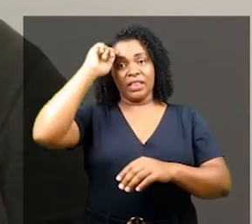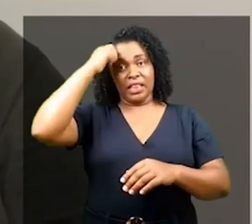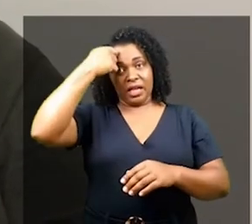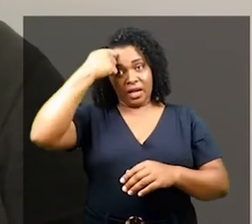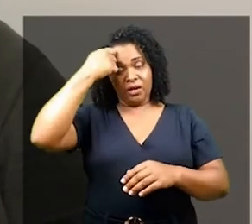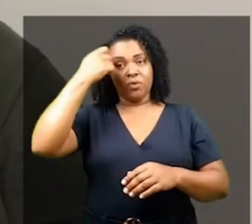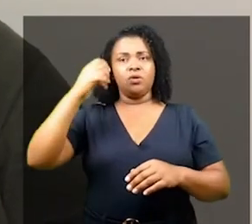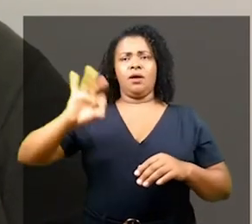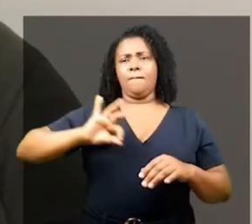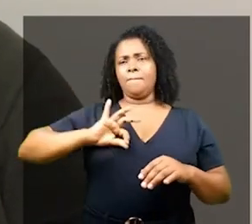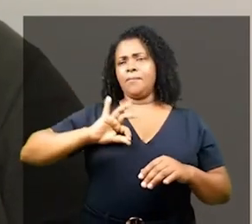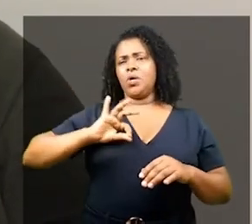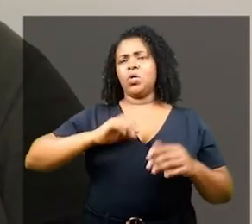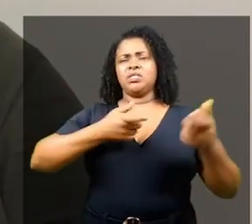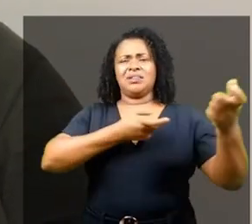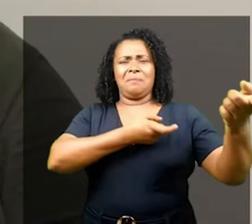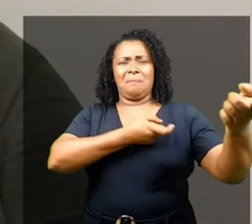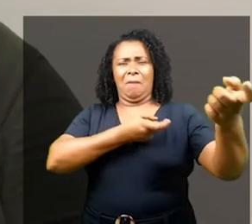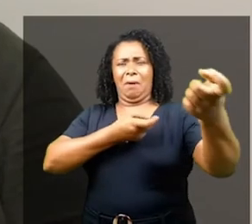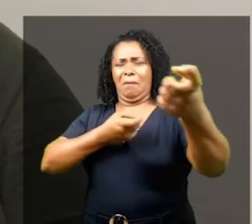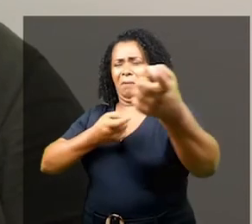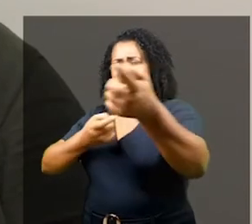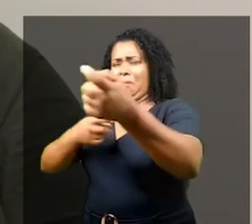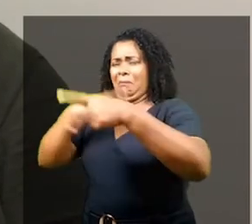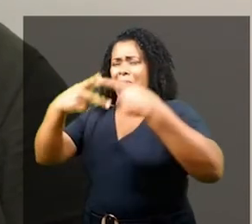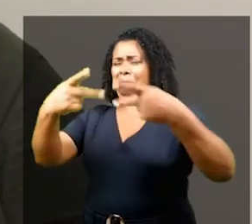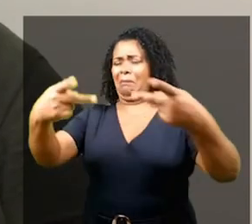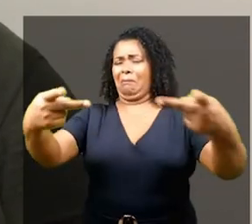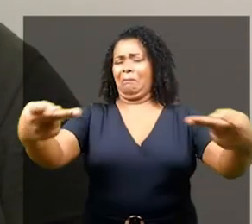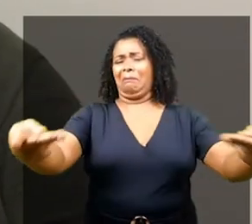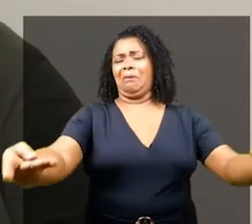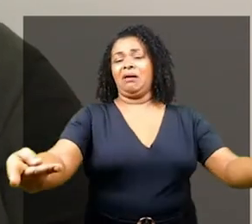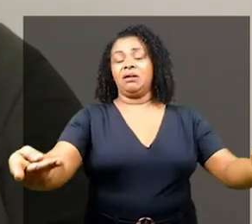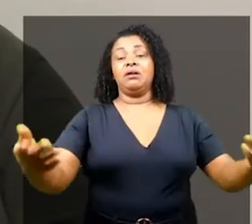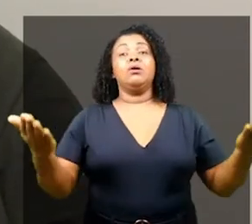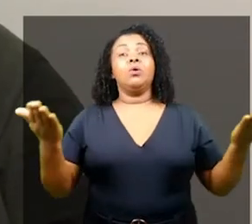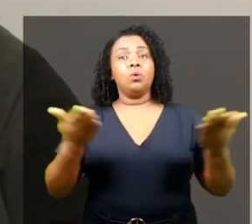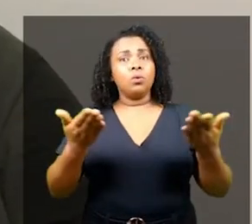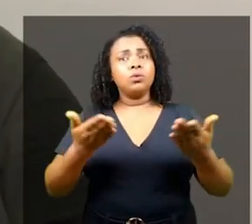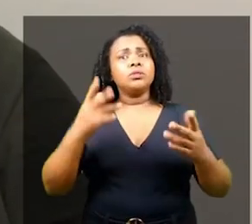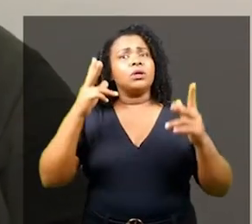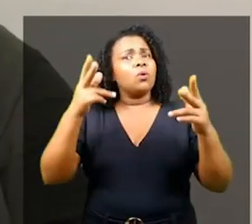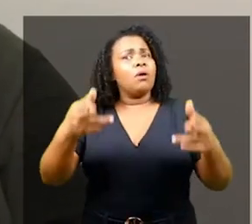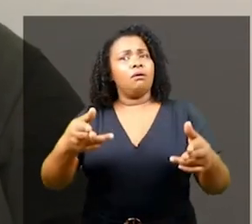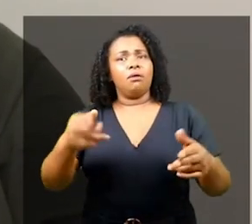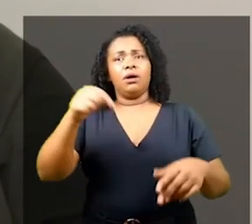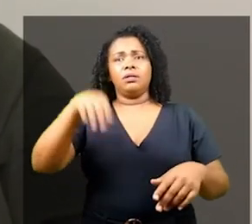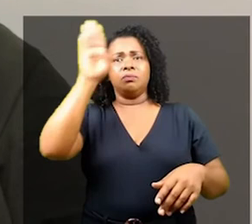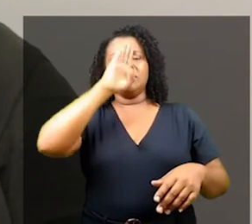Exatamente como há séculos nós denunciamos por meio das nossas organizações e coletividades negras.